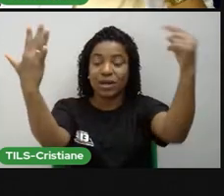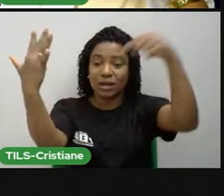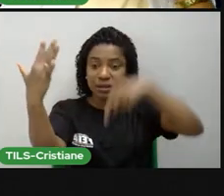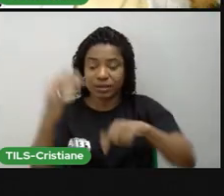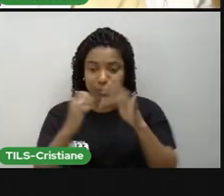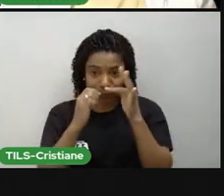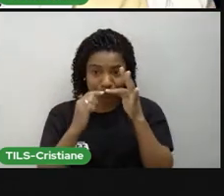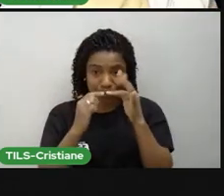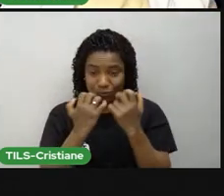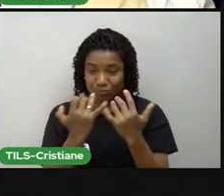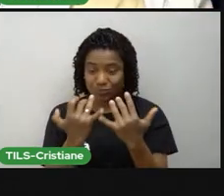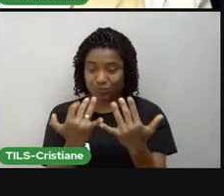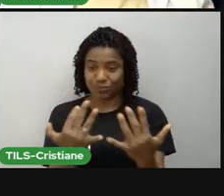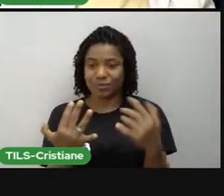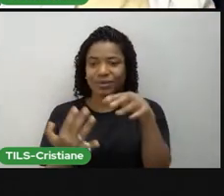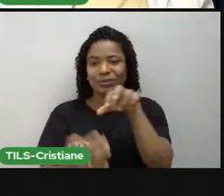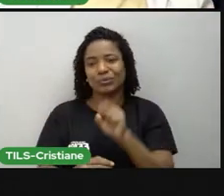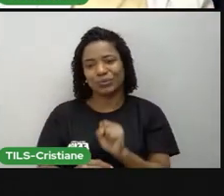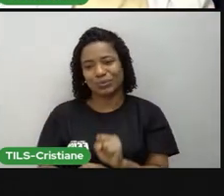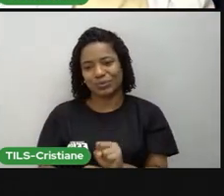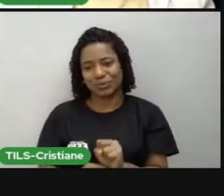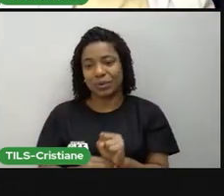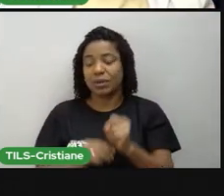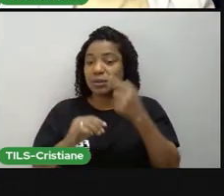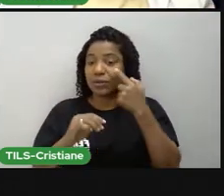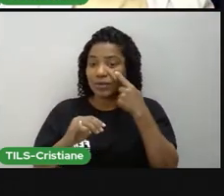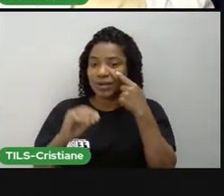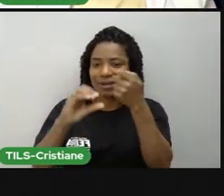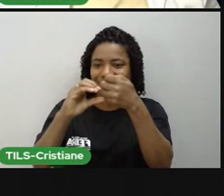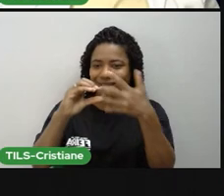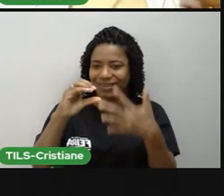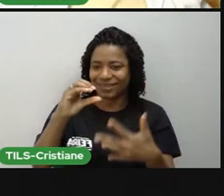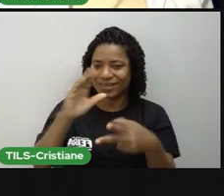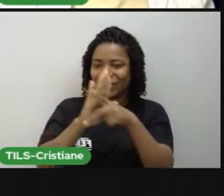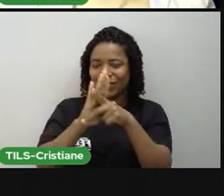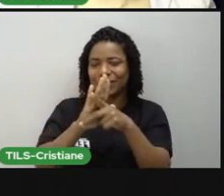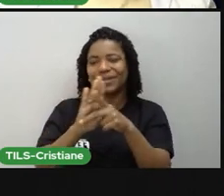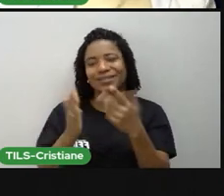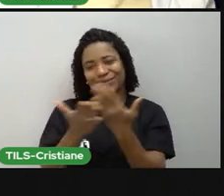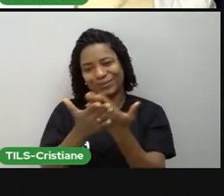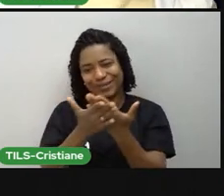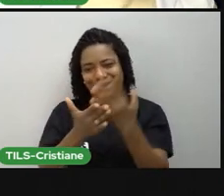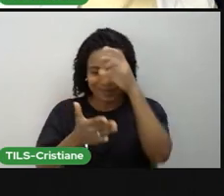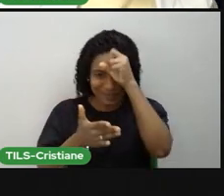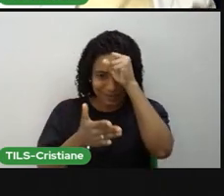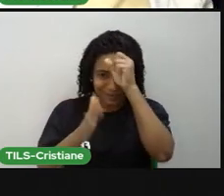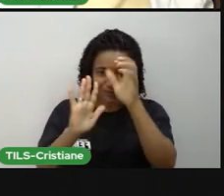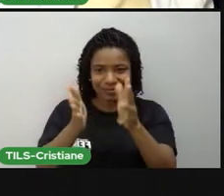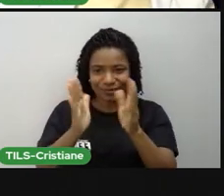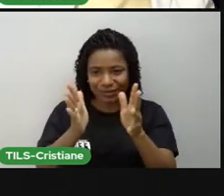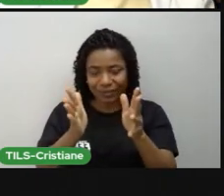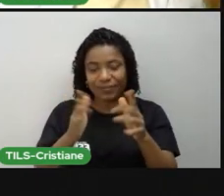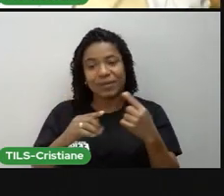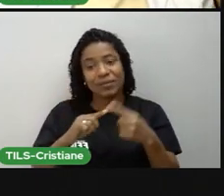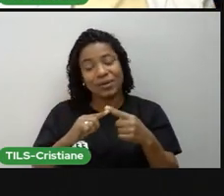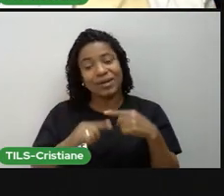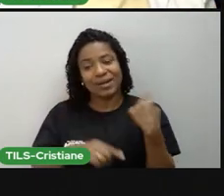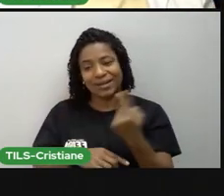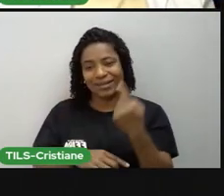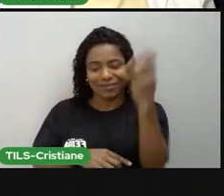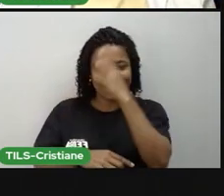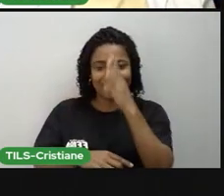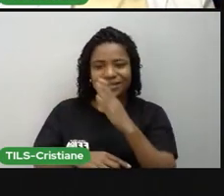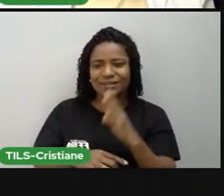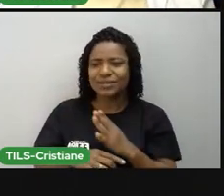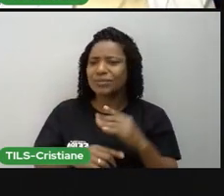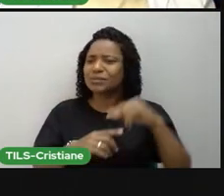período das flores, aquela característica, tudo que a gente estuda na escola. A gente só não percebe tanto que a gente mora numa zona tropical, e vocês vão entender